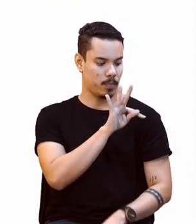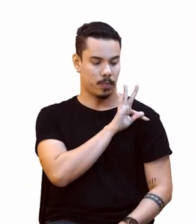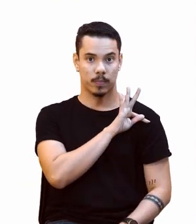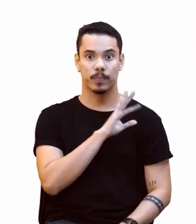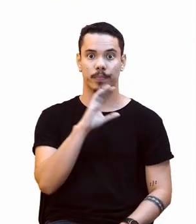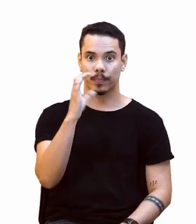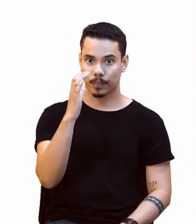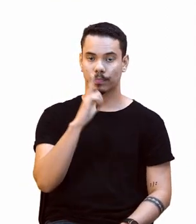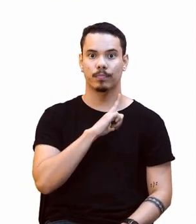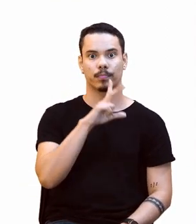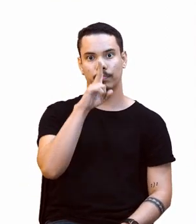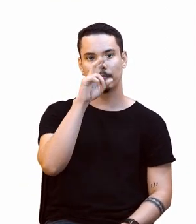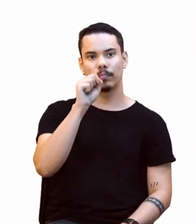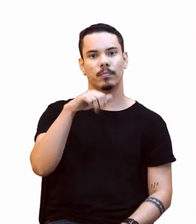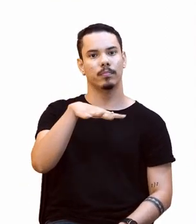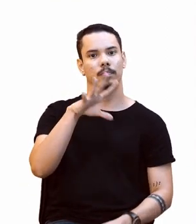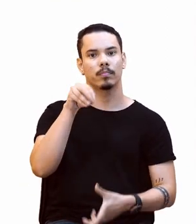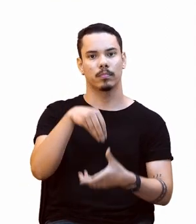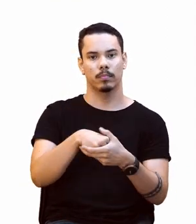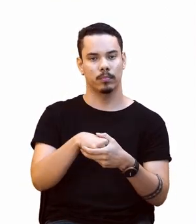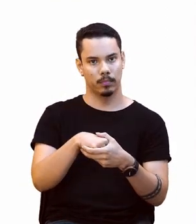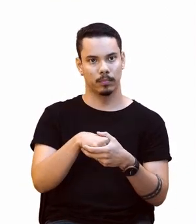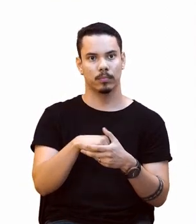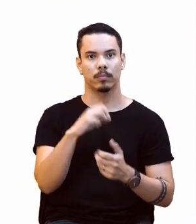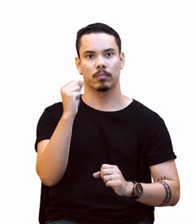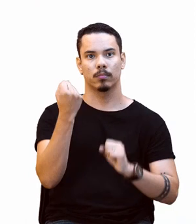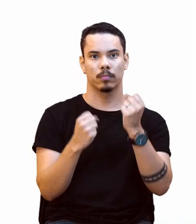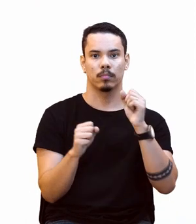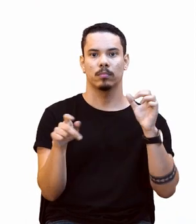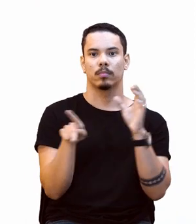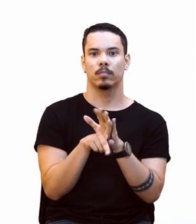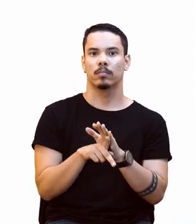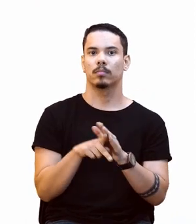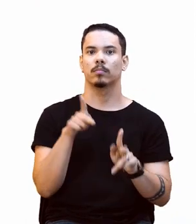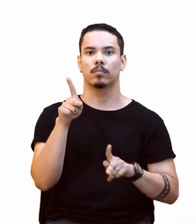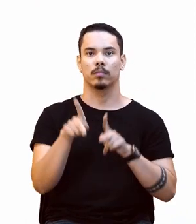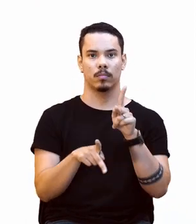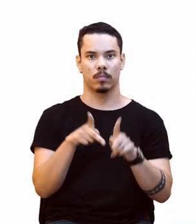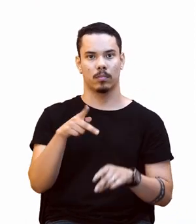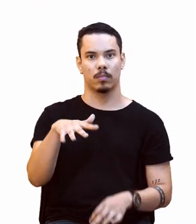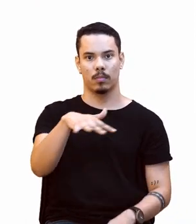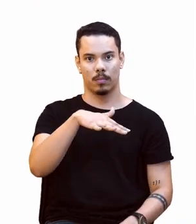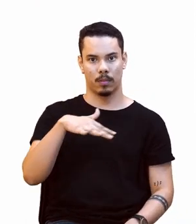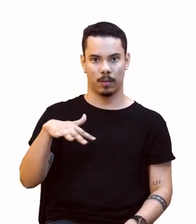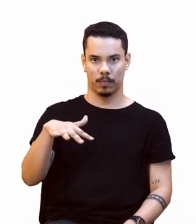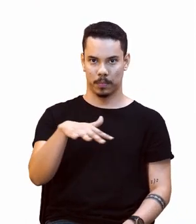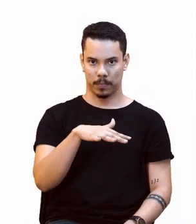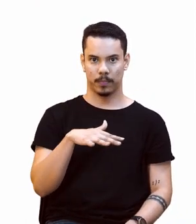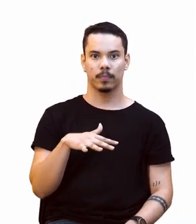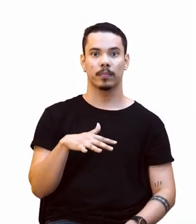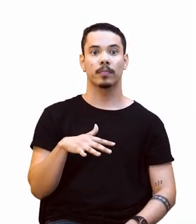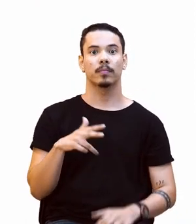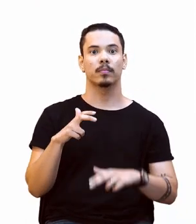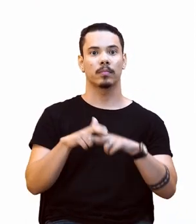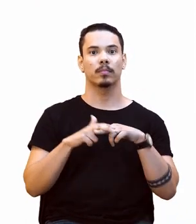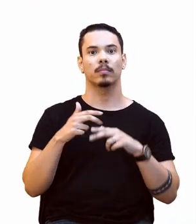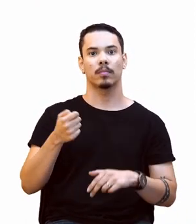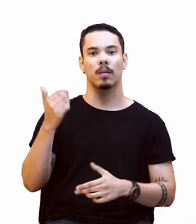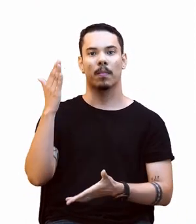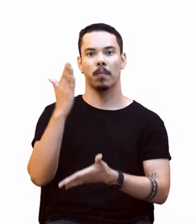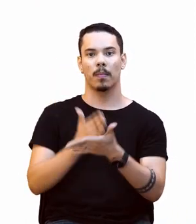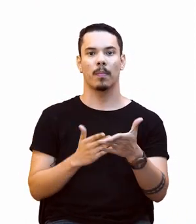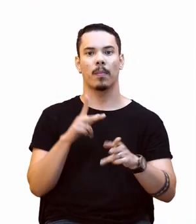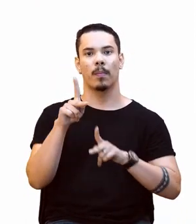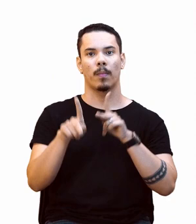forte base na indústria, a alta densidade populacional e áreas urbanas. Pouco mais da metade da população